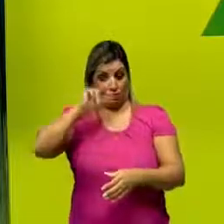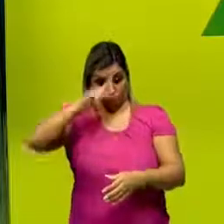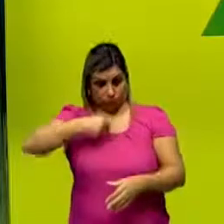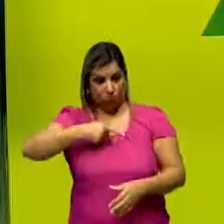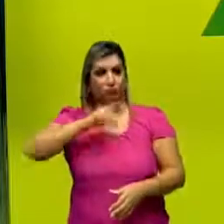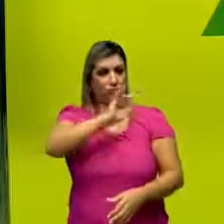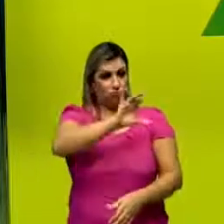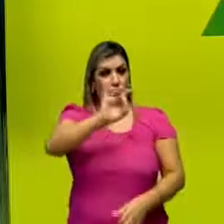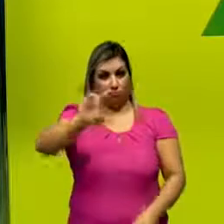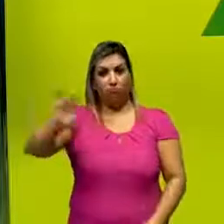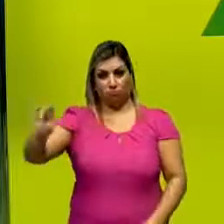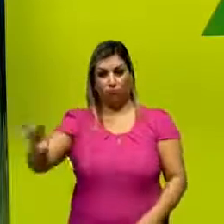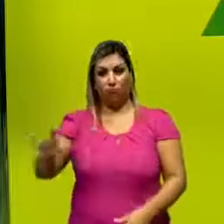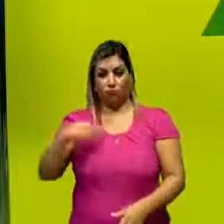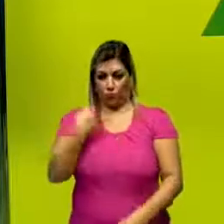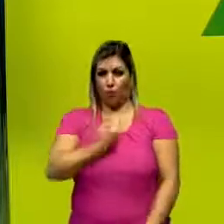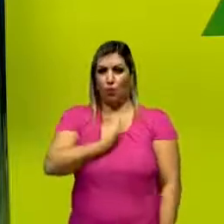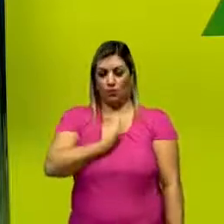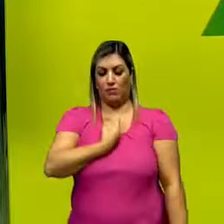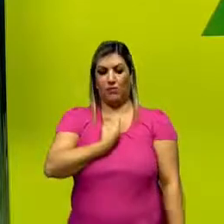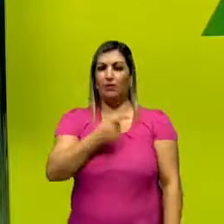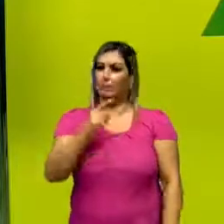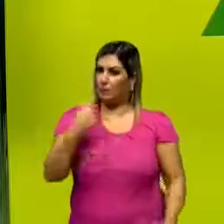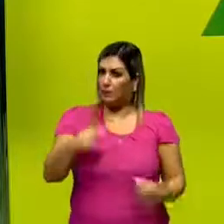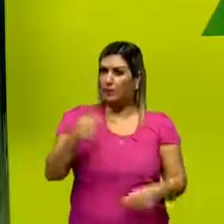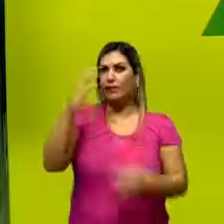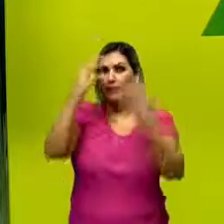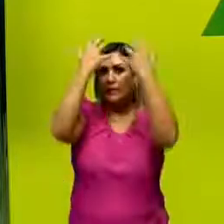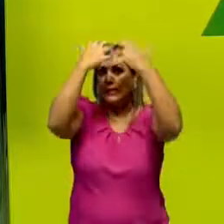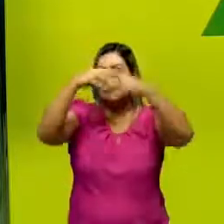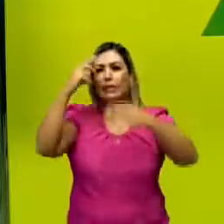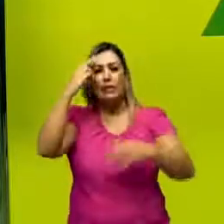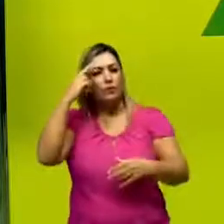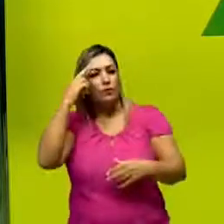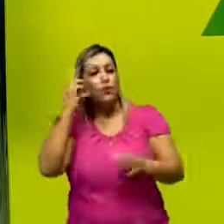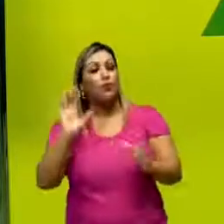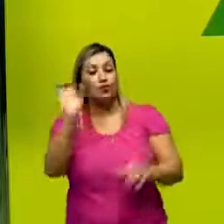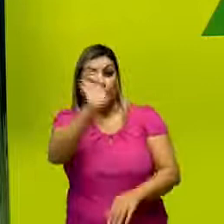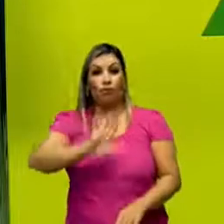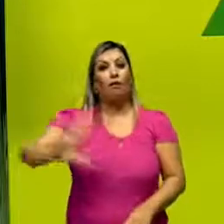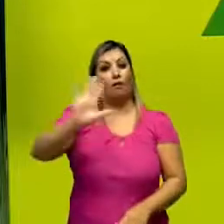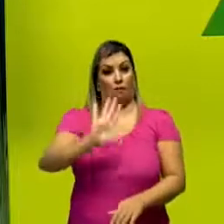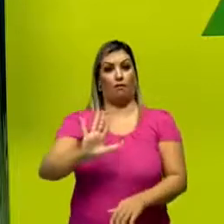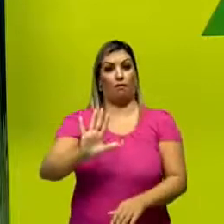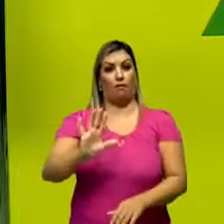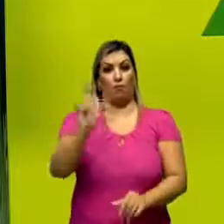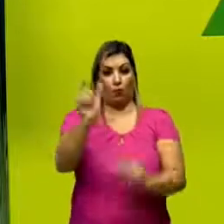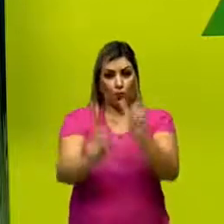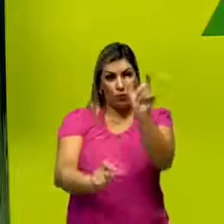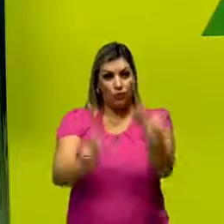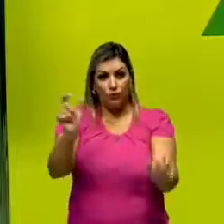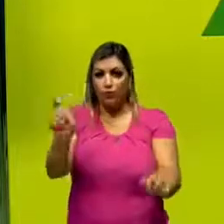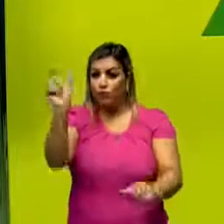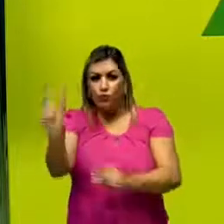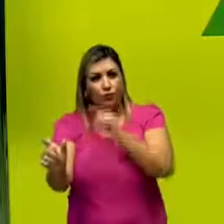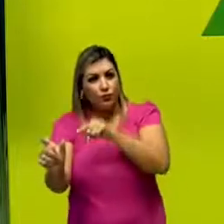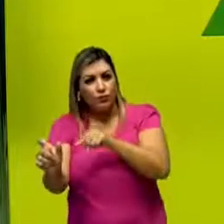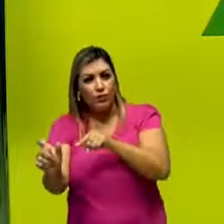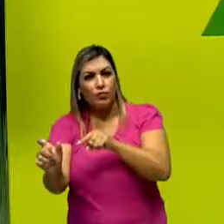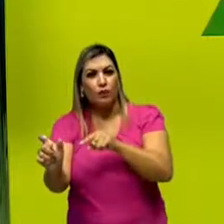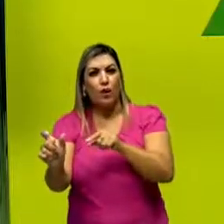habitar individualmente em cada um de nós, ela tem que ser pensada como um todo. O indivíduo, ele é um pedaço